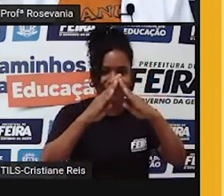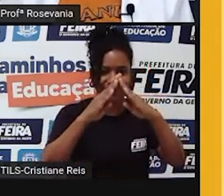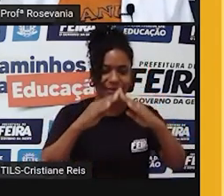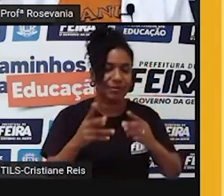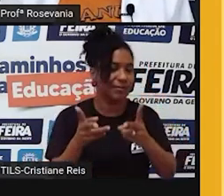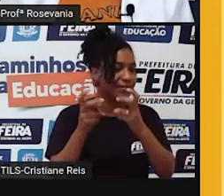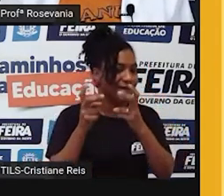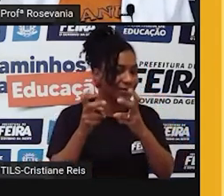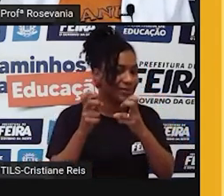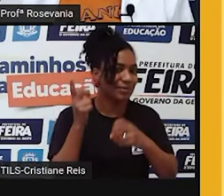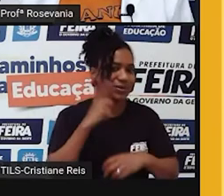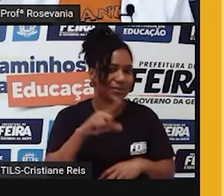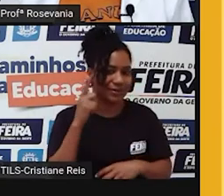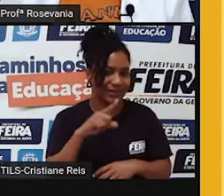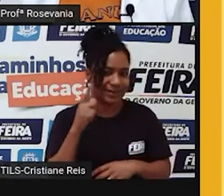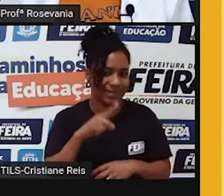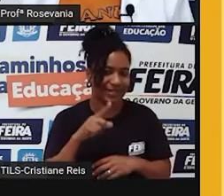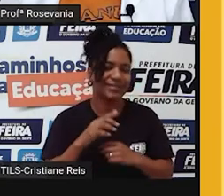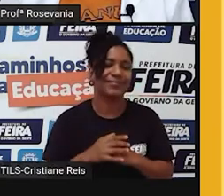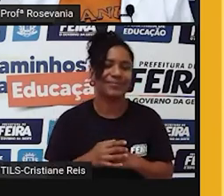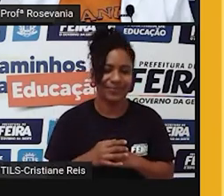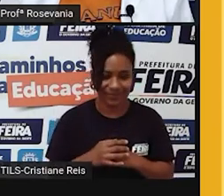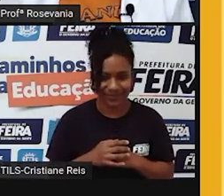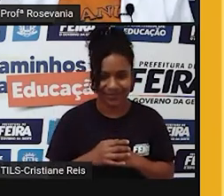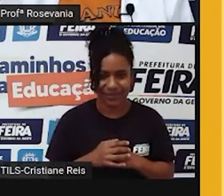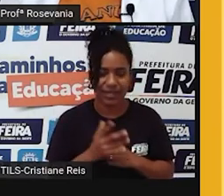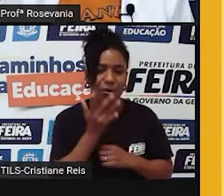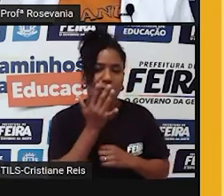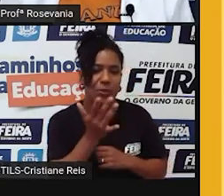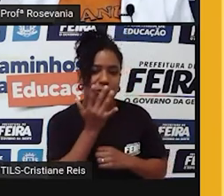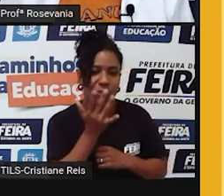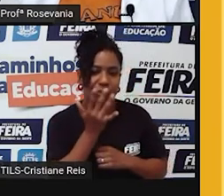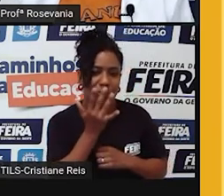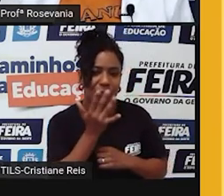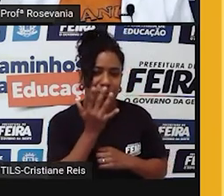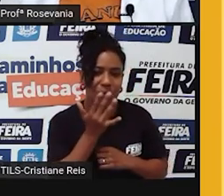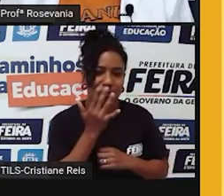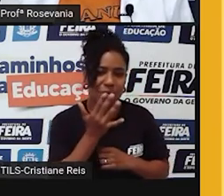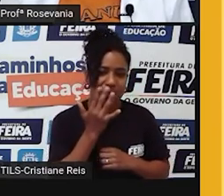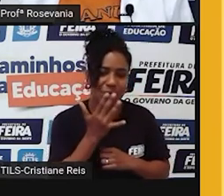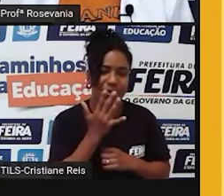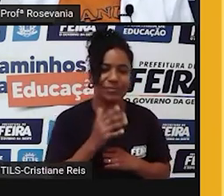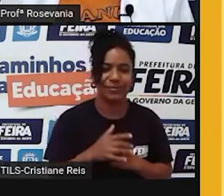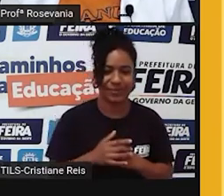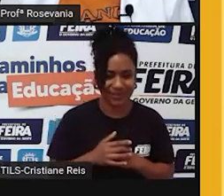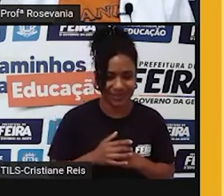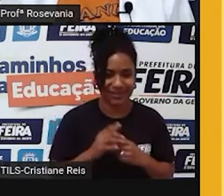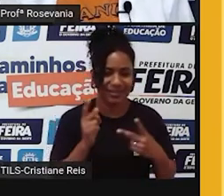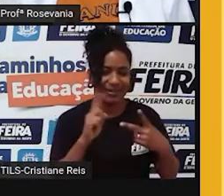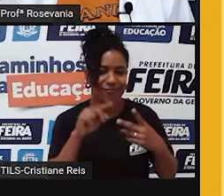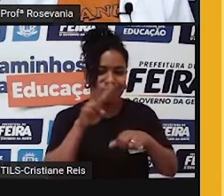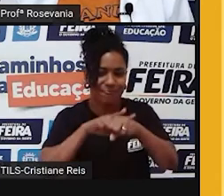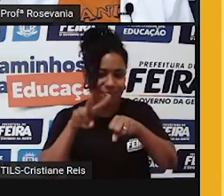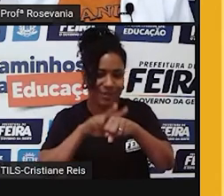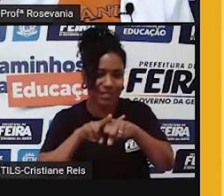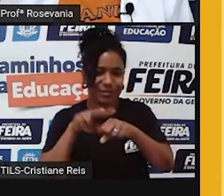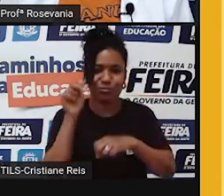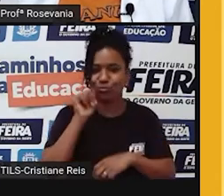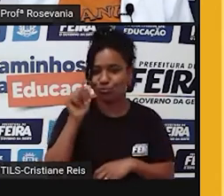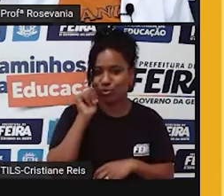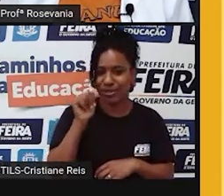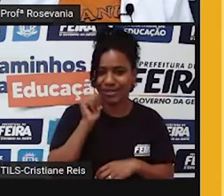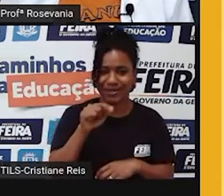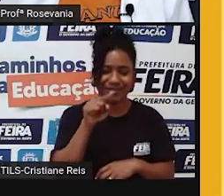gente tem essa cor aqui, op, para representar os homens e a cor verde para representar as mulheres.